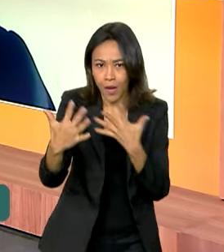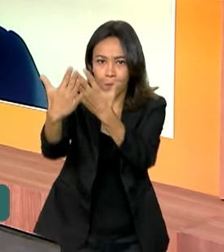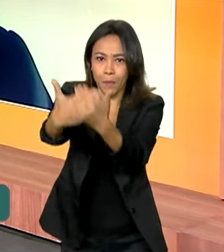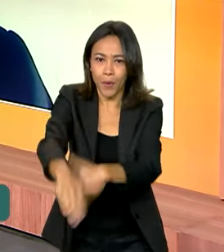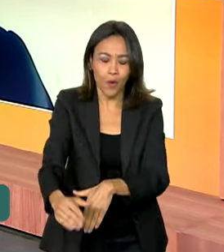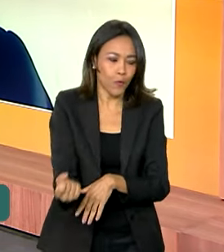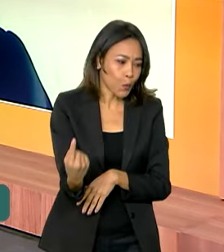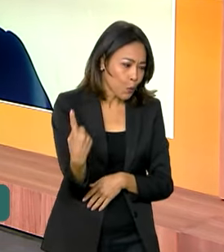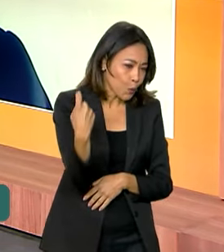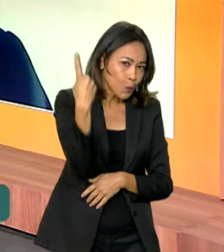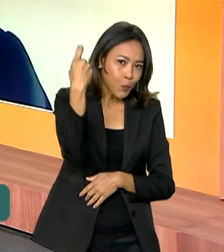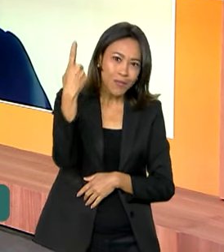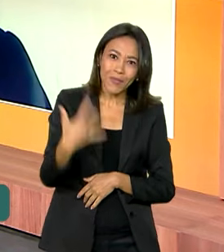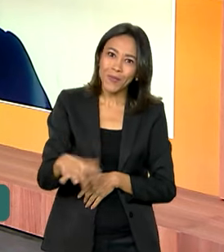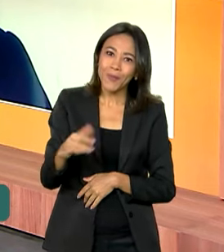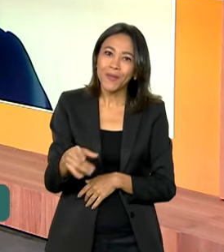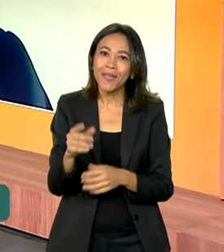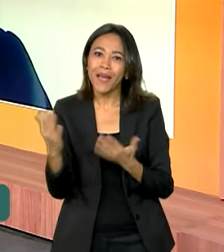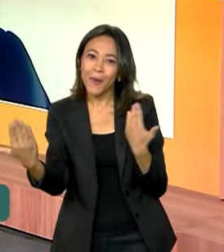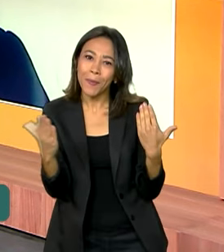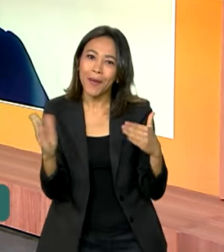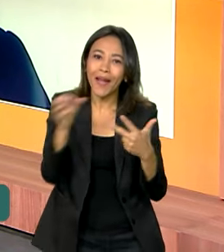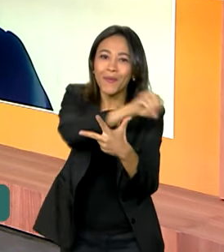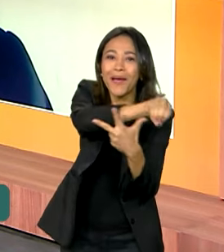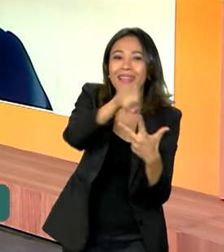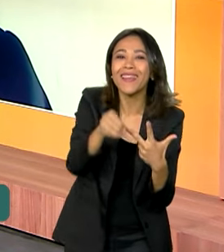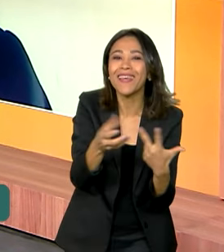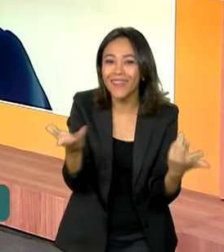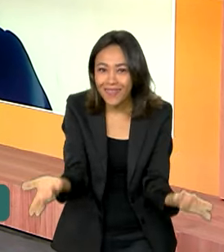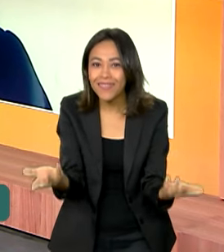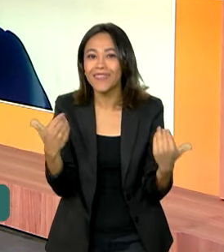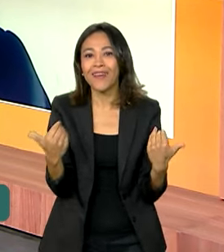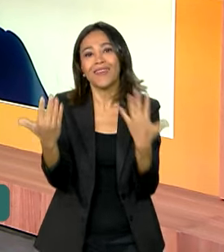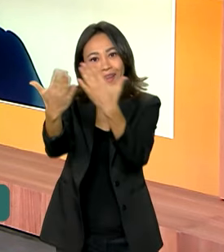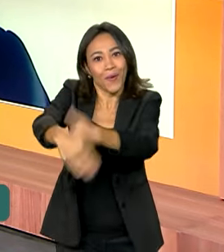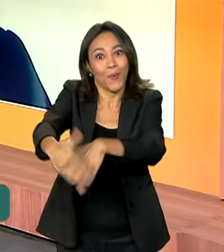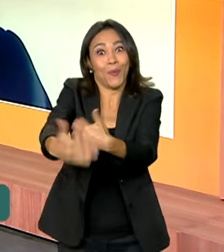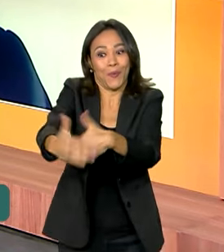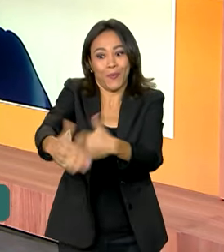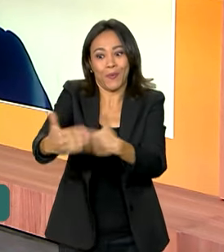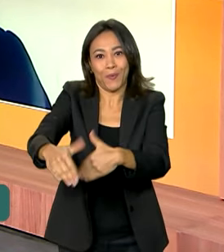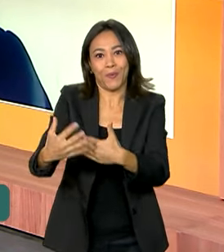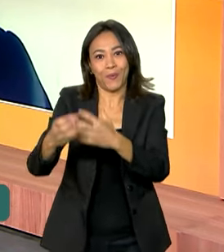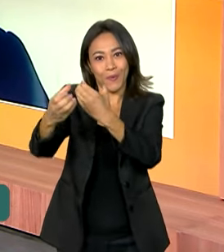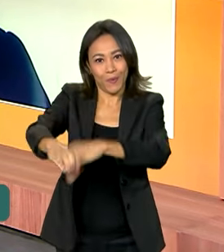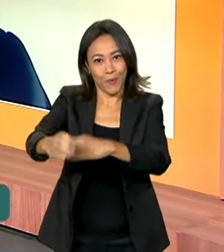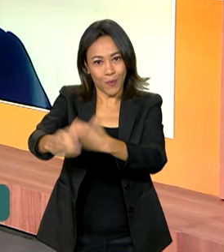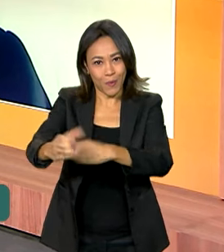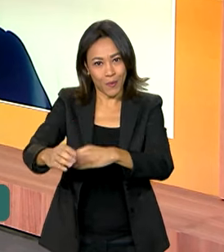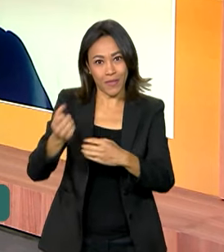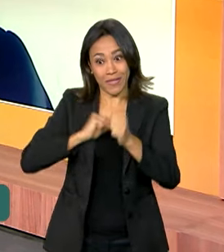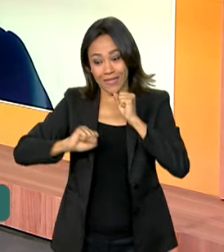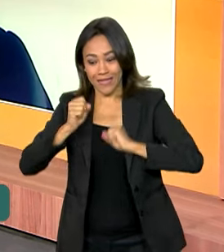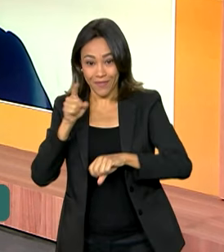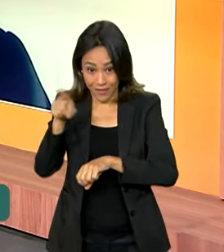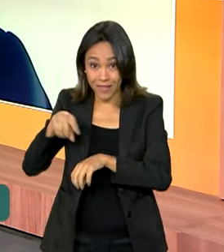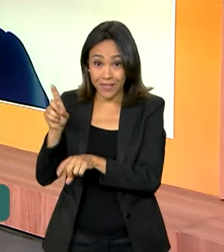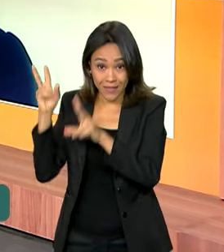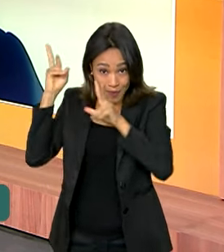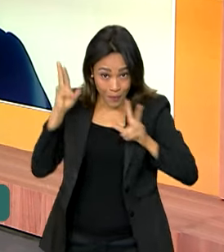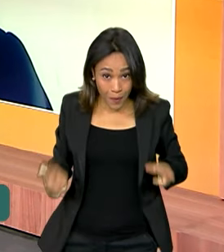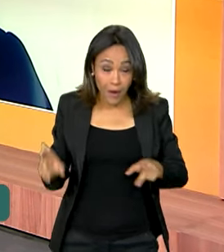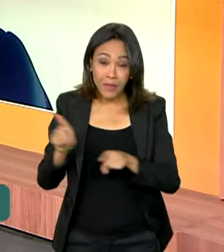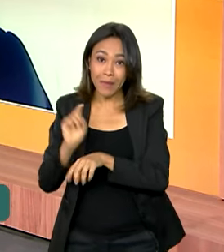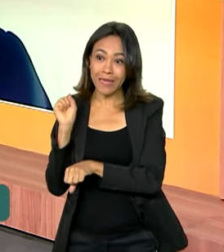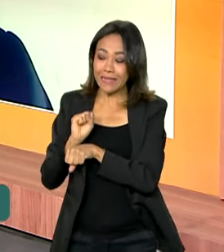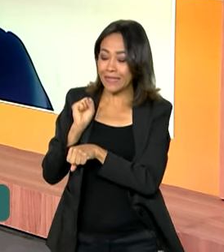prova inédita aí, o Enem dos concursos. Eu queria saber, por parte de vocês que estão organizando, com certeza a expectativa é muito grande também. Queria saber se